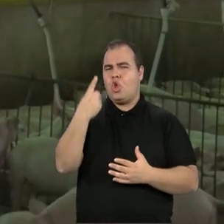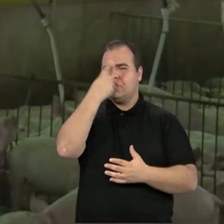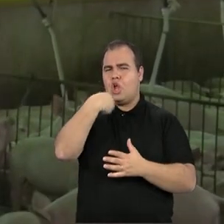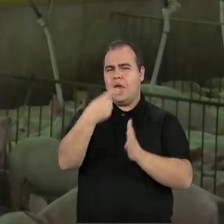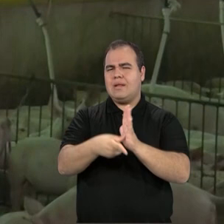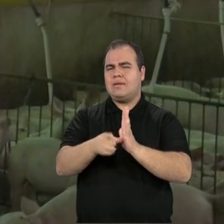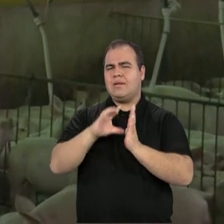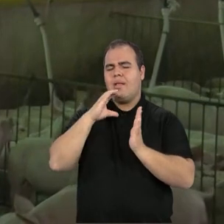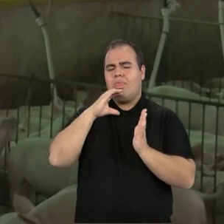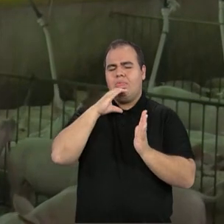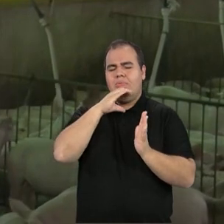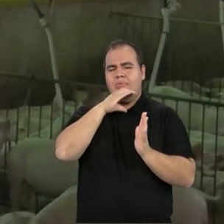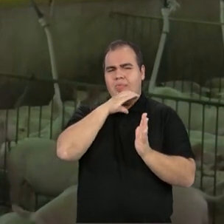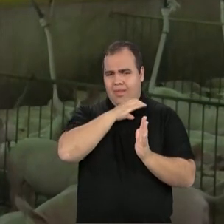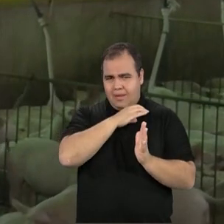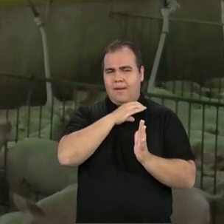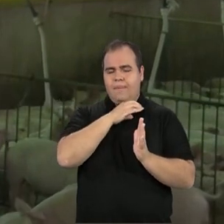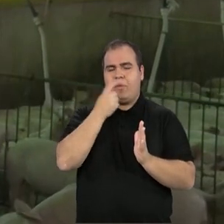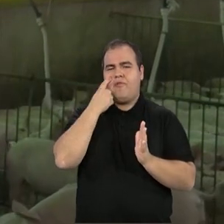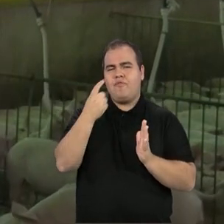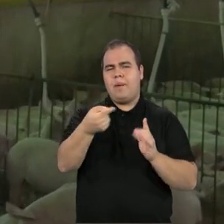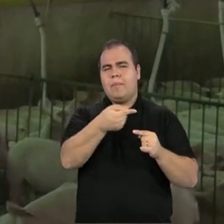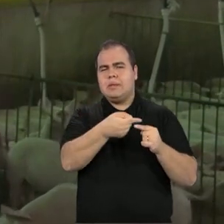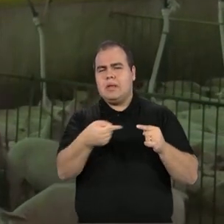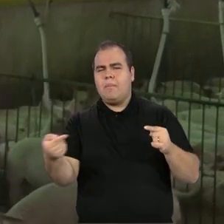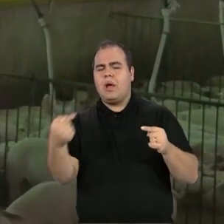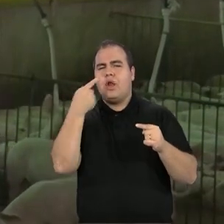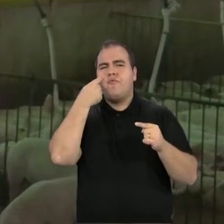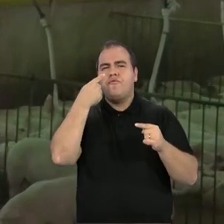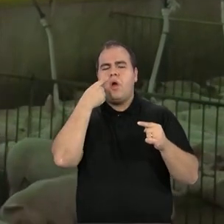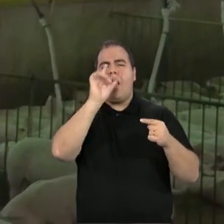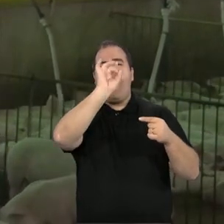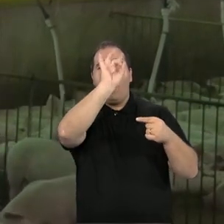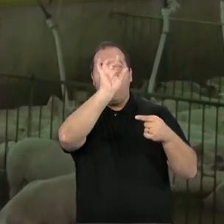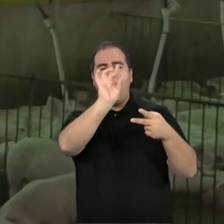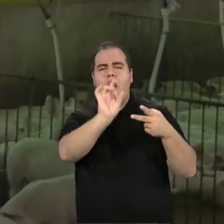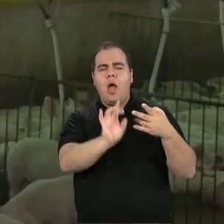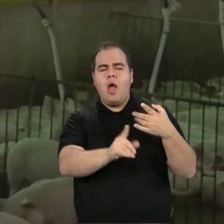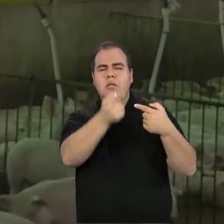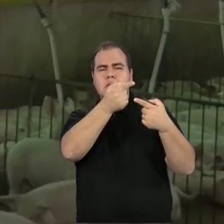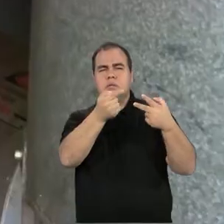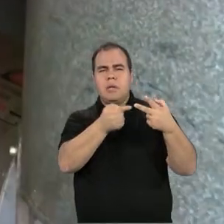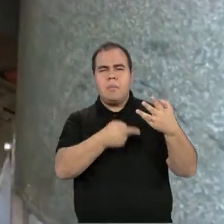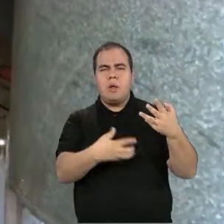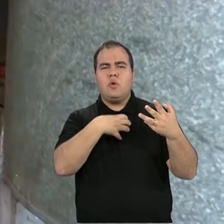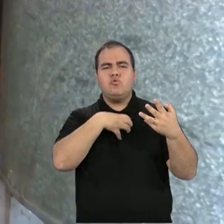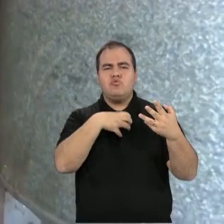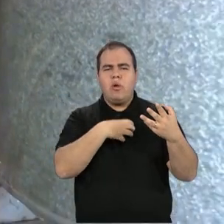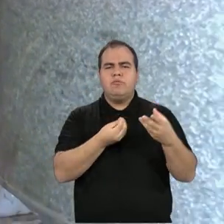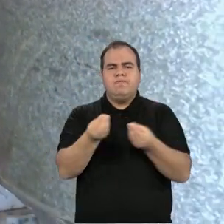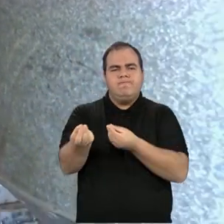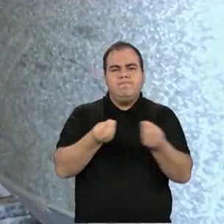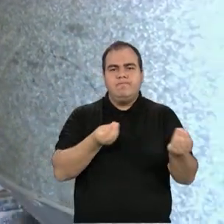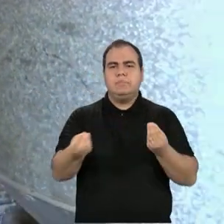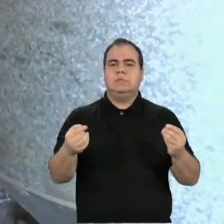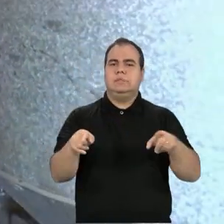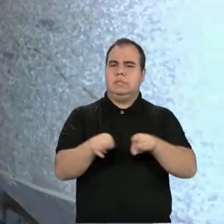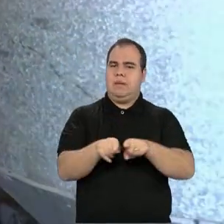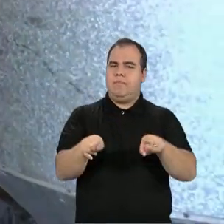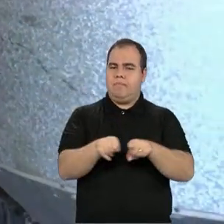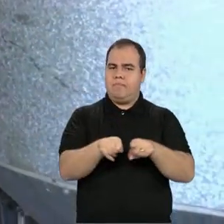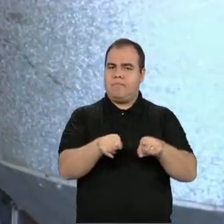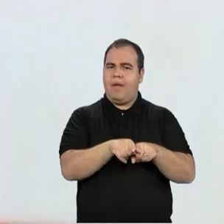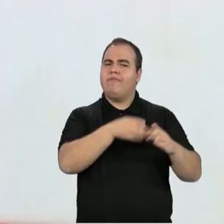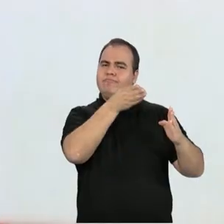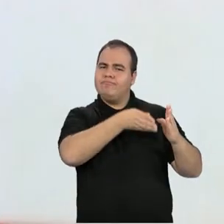desejada para a semana. De acordo com cada semana, a gente tem uma temperatura e o manejo subsequente